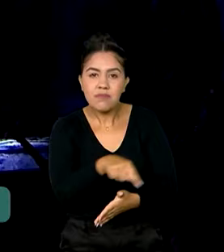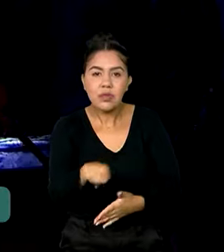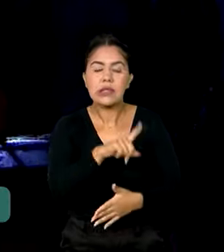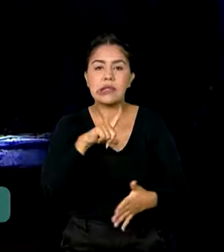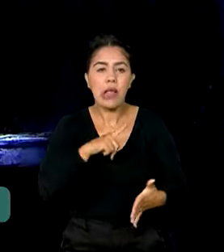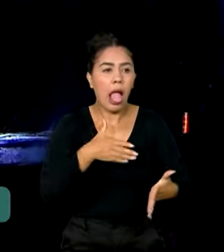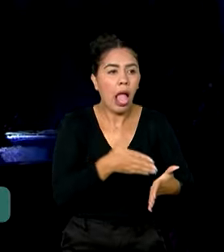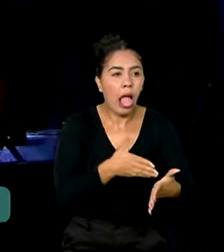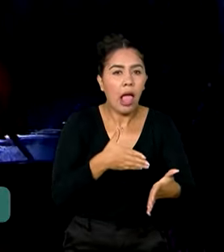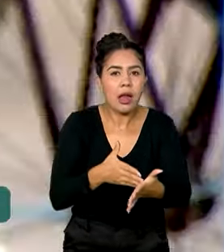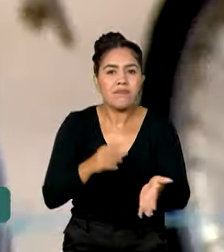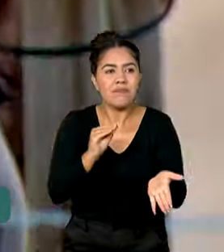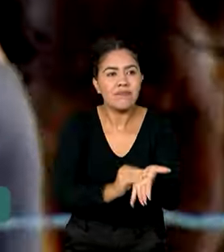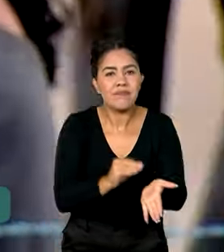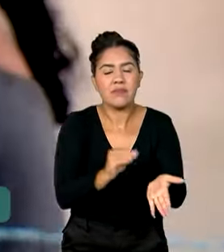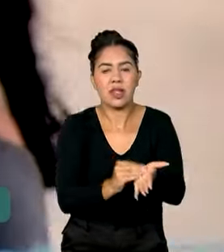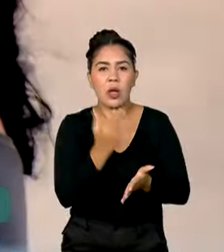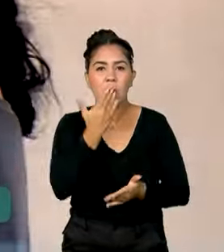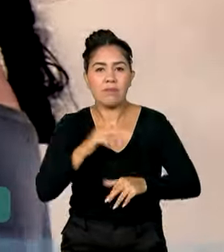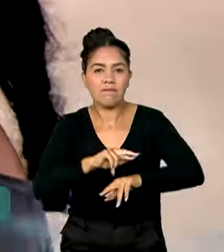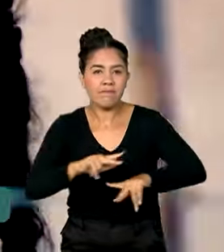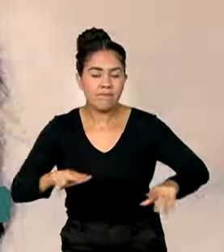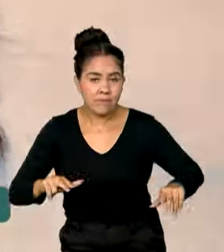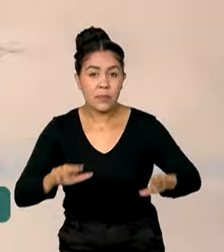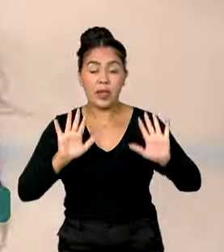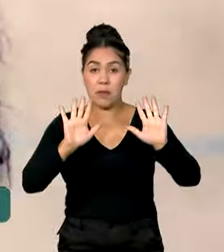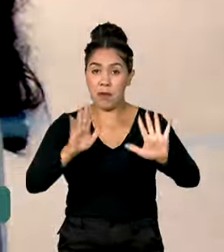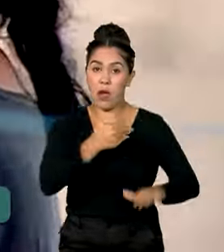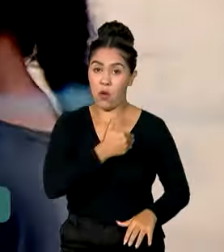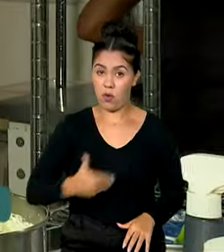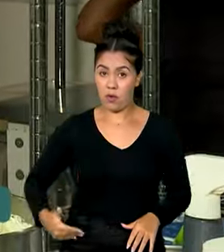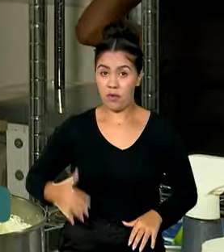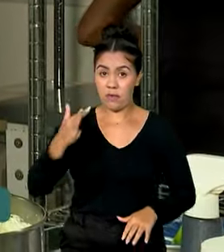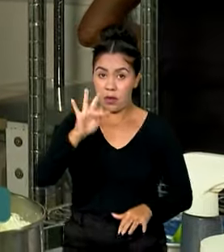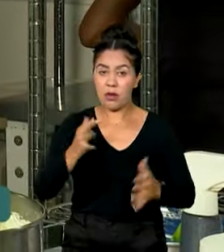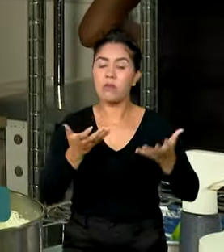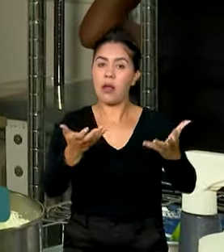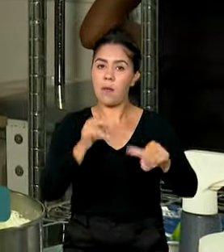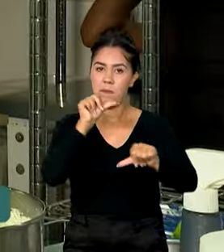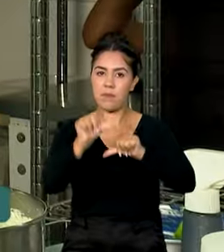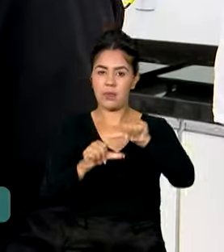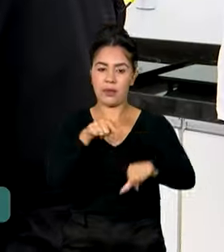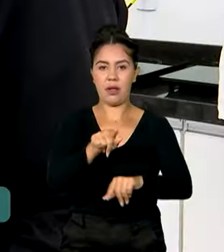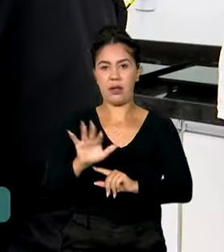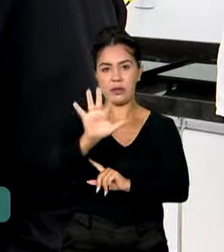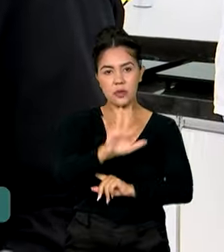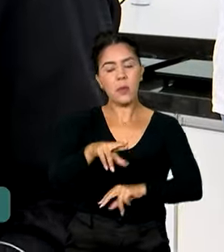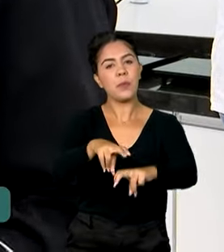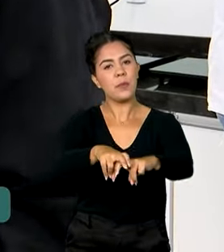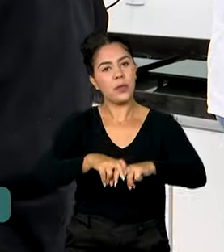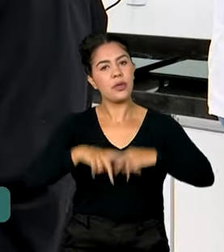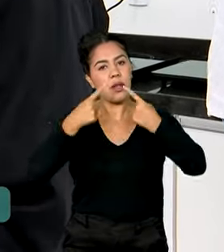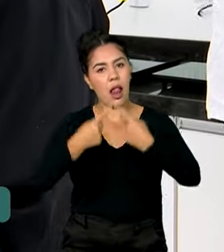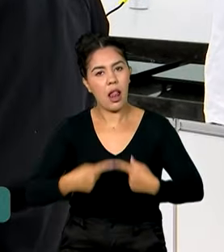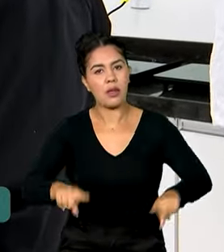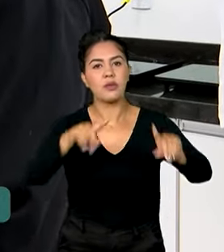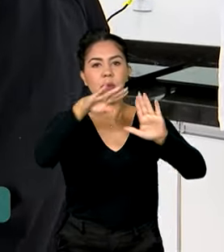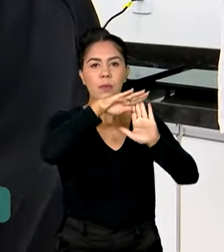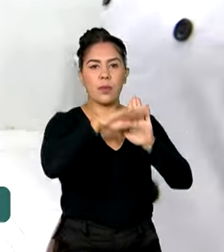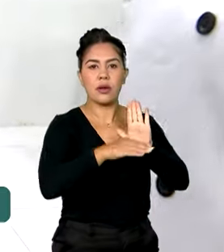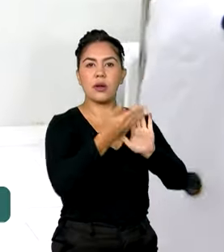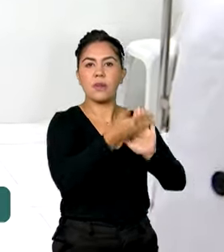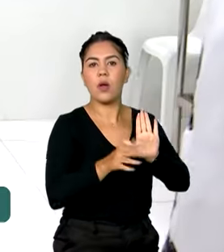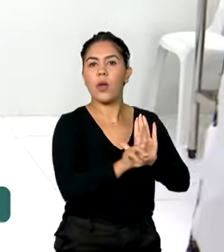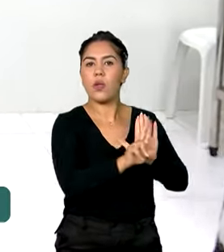insegurança alimentar. Mas o governo federal quer mudar esse cenário e por isso lançou o programa